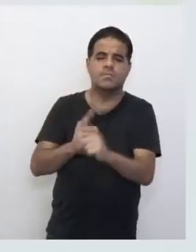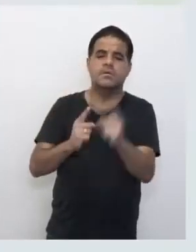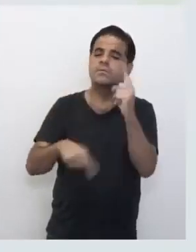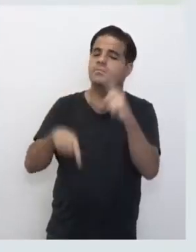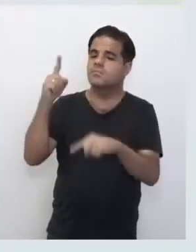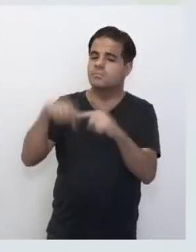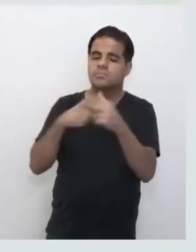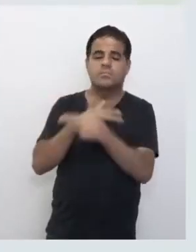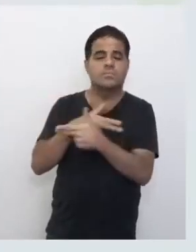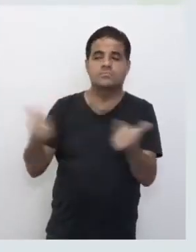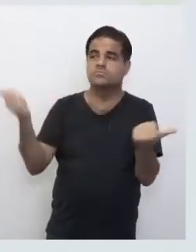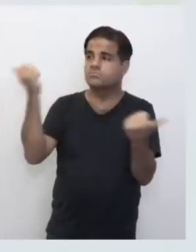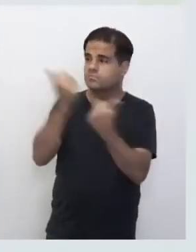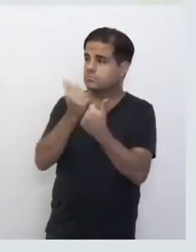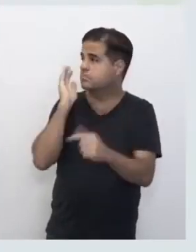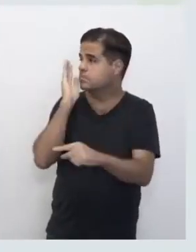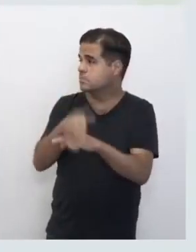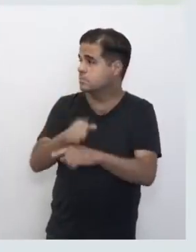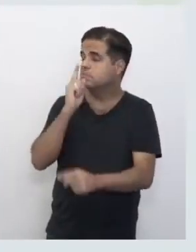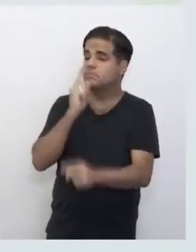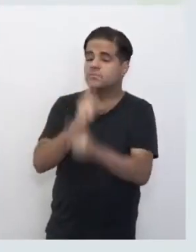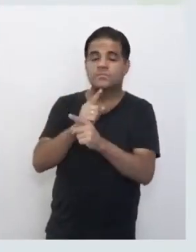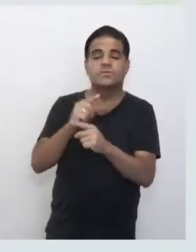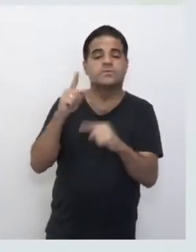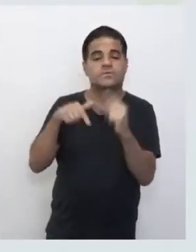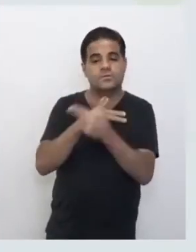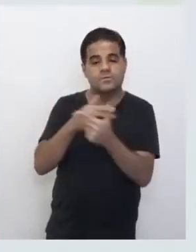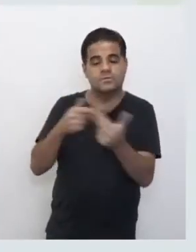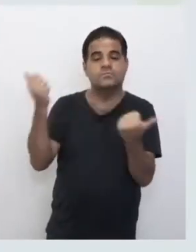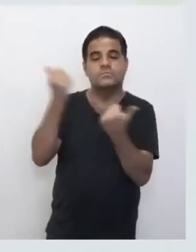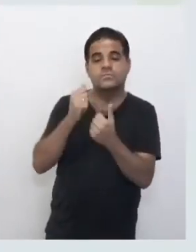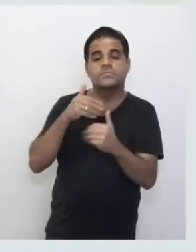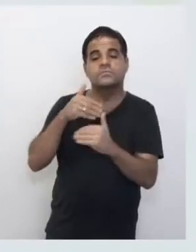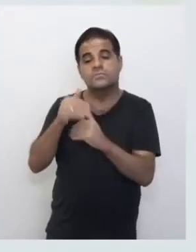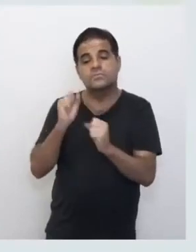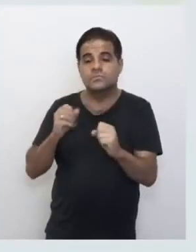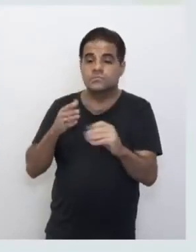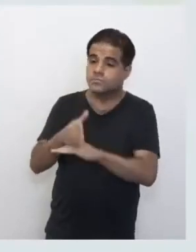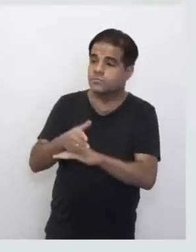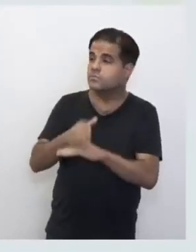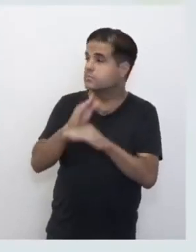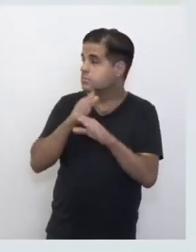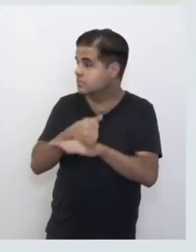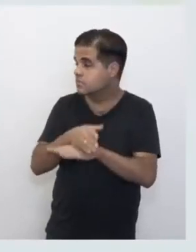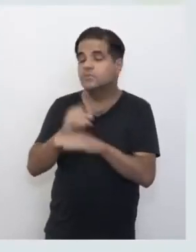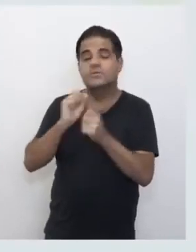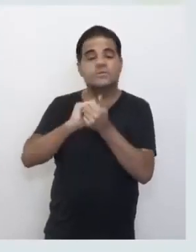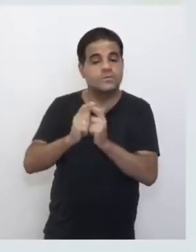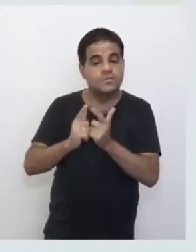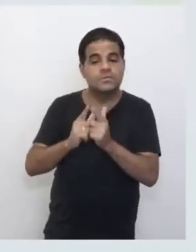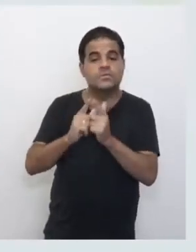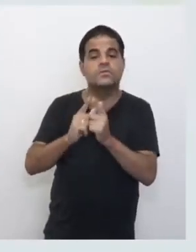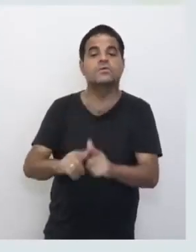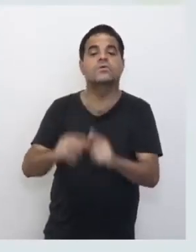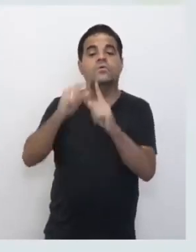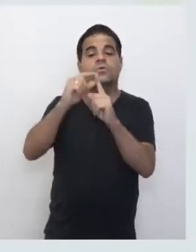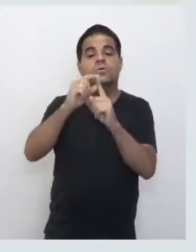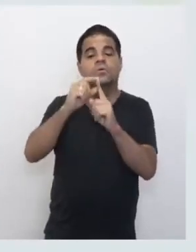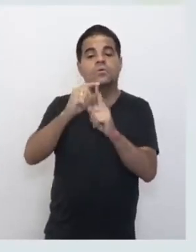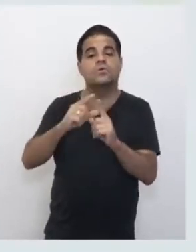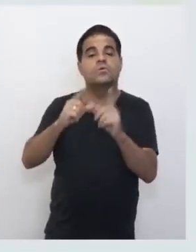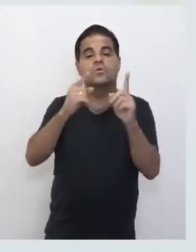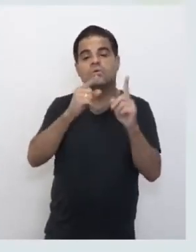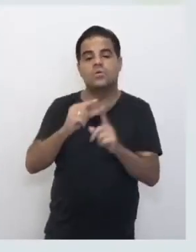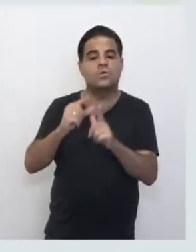Vocês podem tanto entrar direto pelo aplicativo do centro de mídia, como podem entrar direto pelo navegador. E o link para o Google Classroom, que muitos de vocês estão